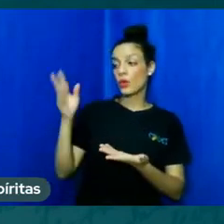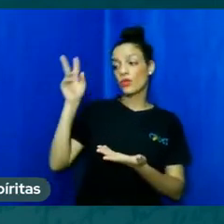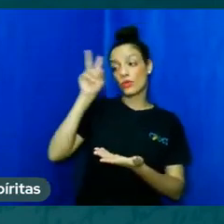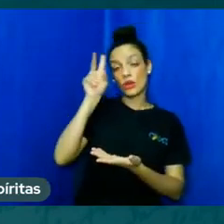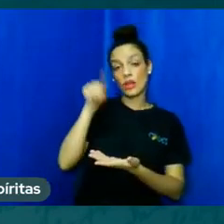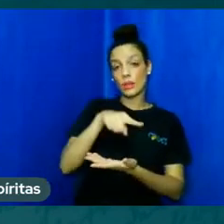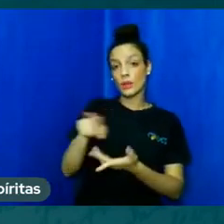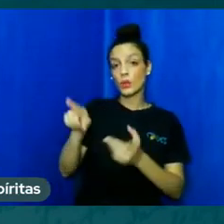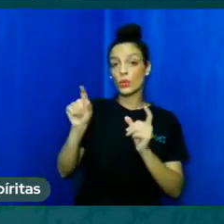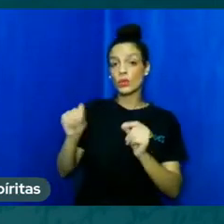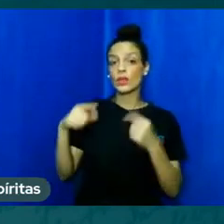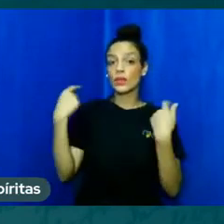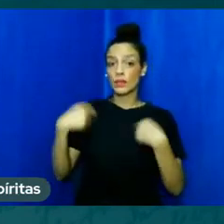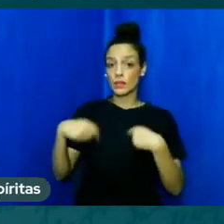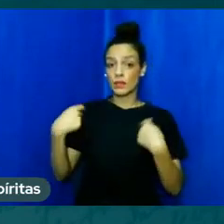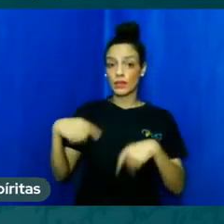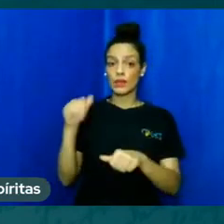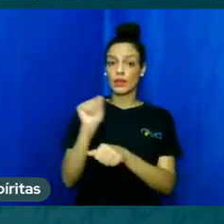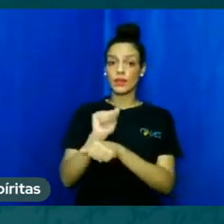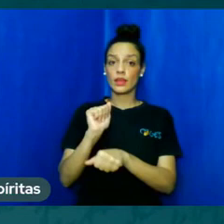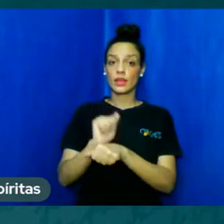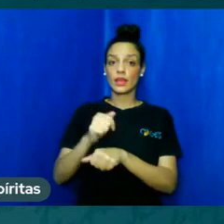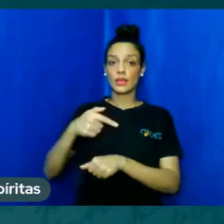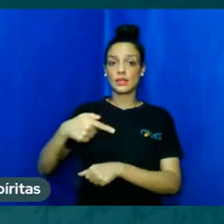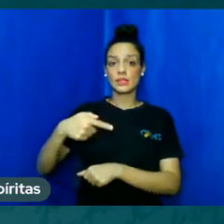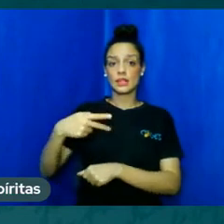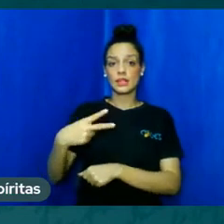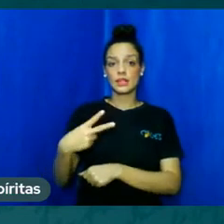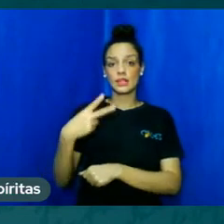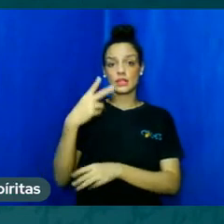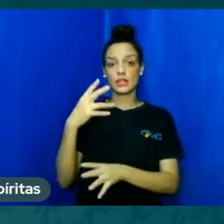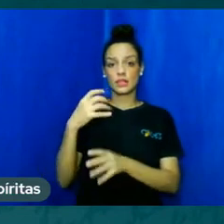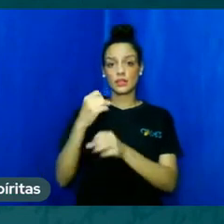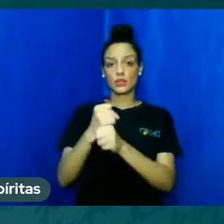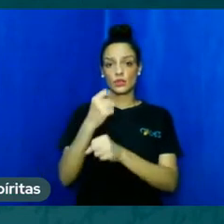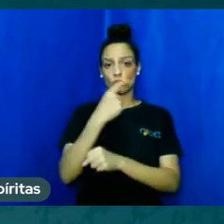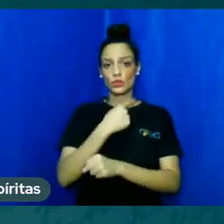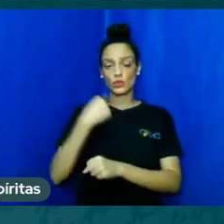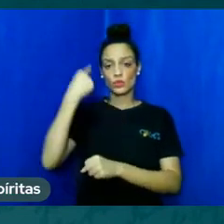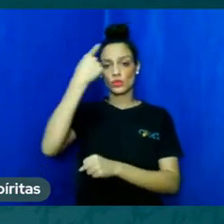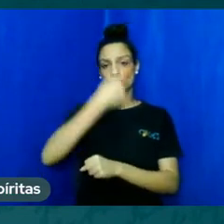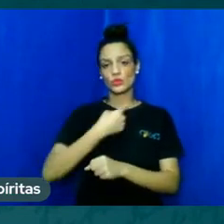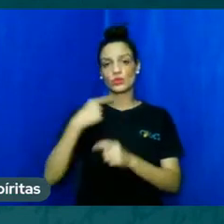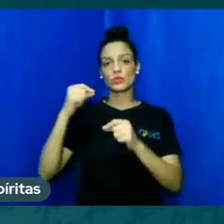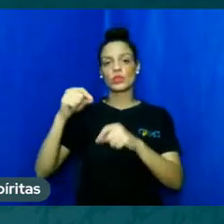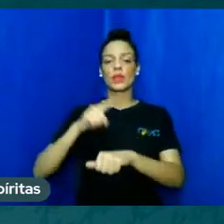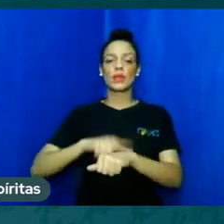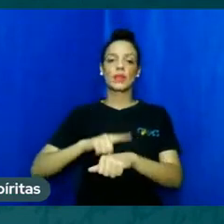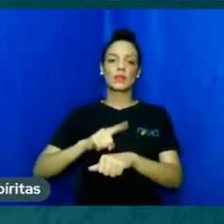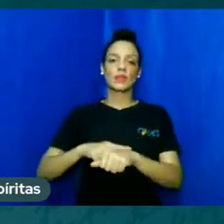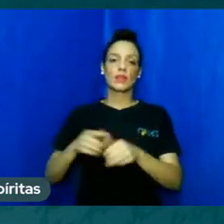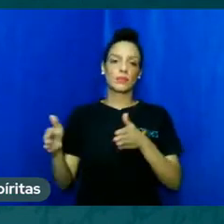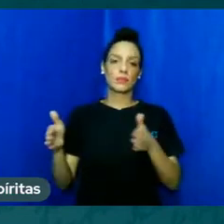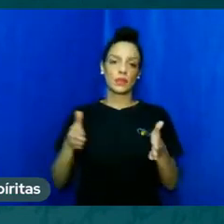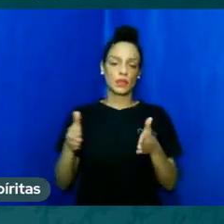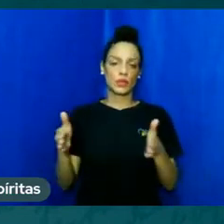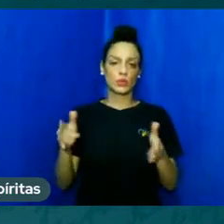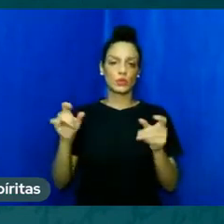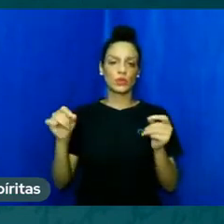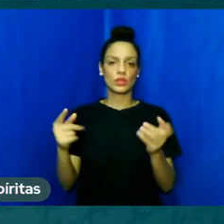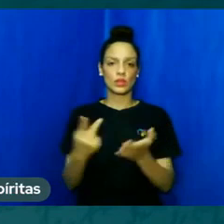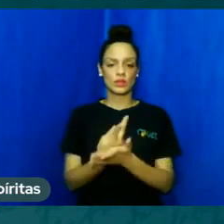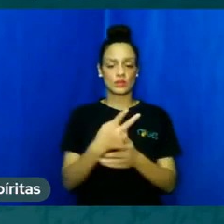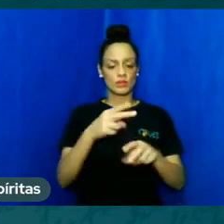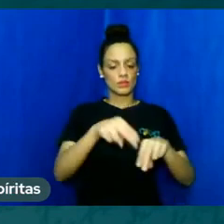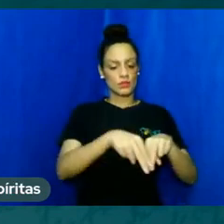aguardar 72 horas que é o tempo mais ou menos do desprendimento do espírito em relação à matéria